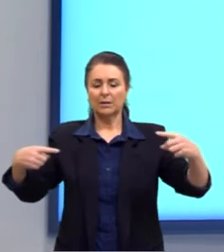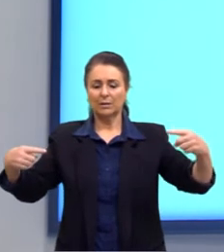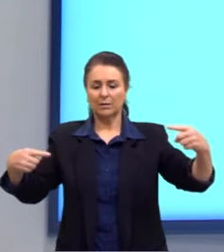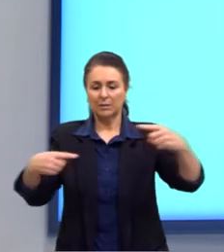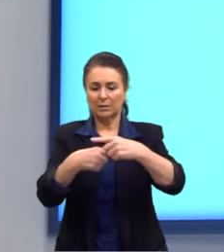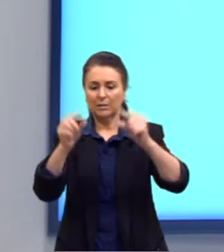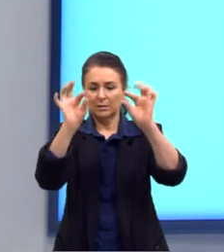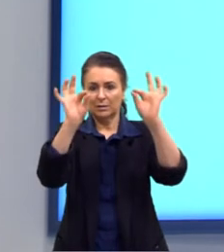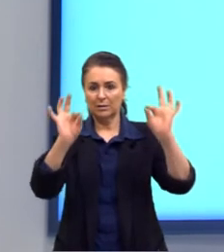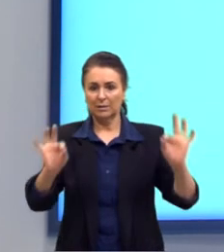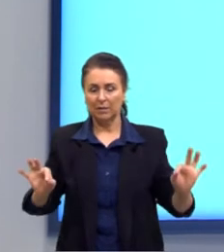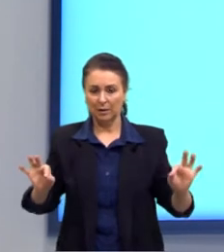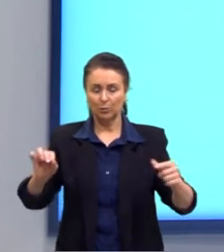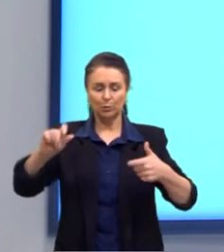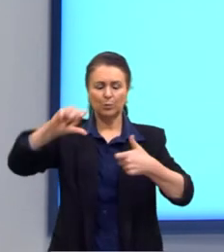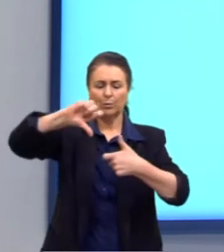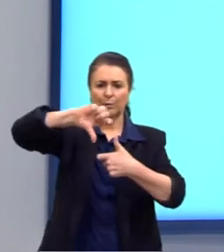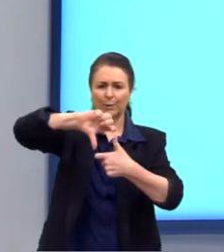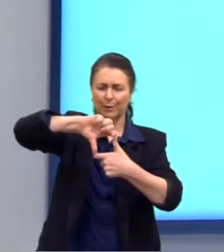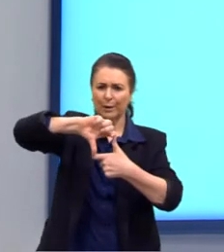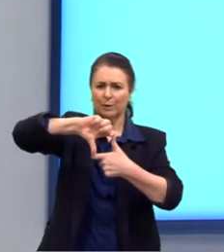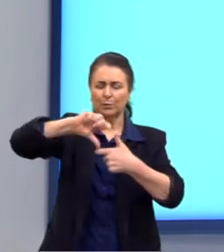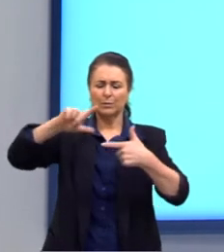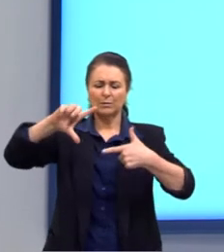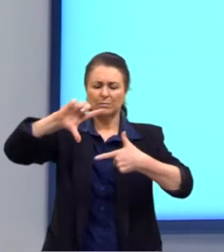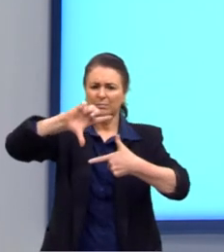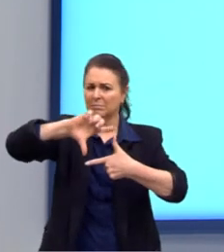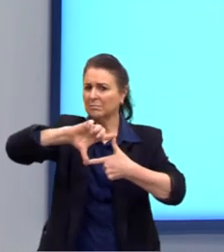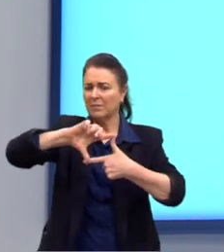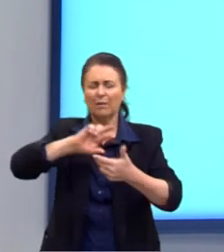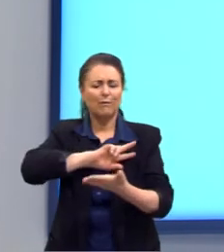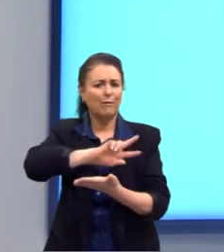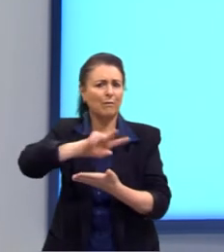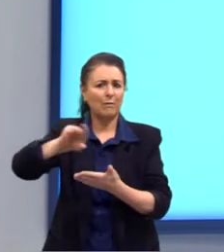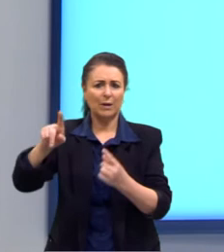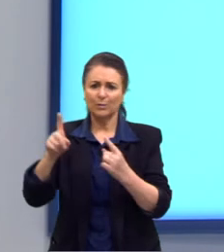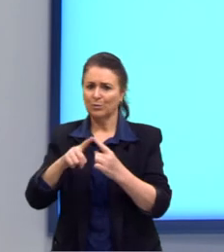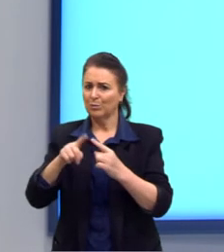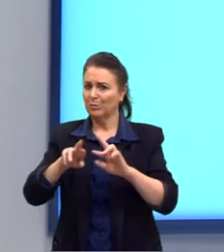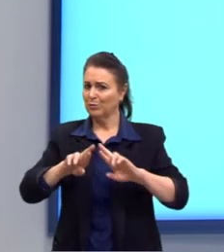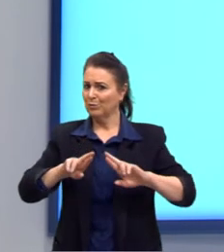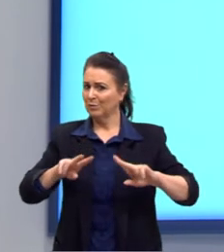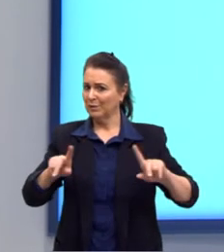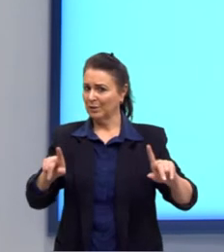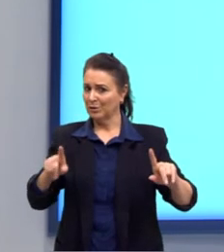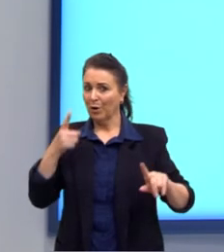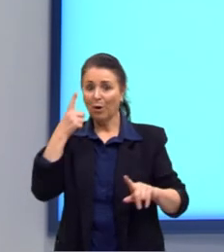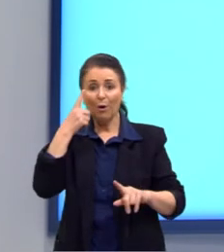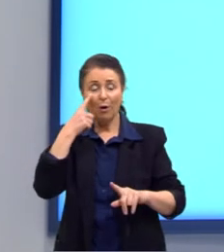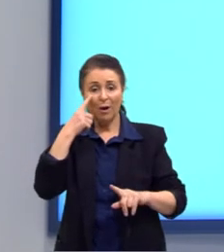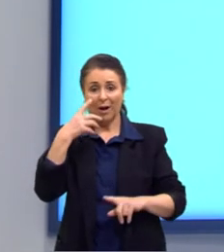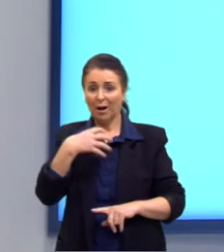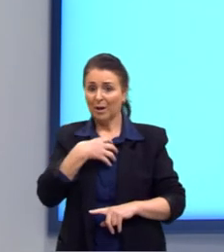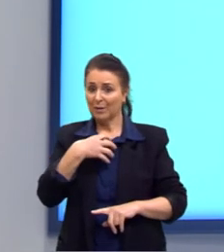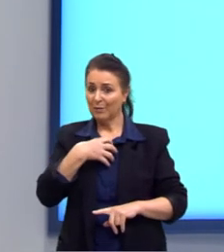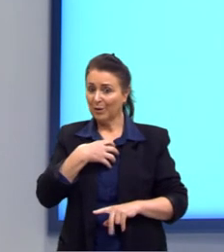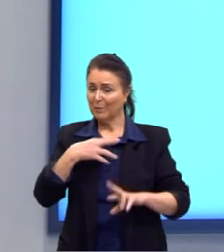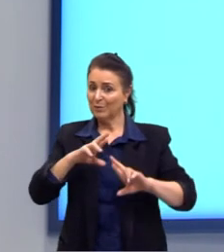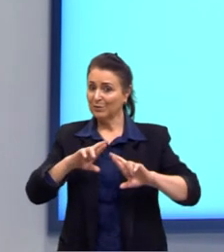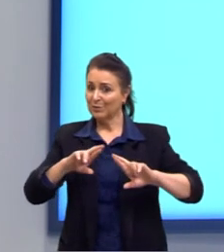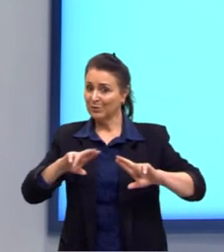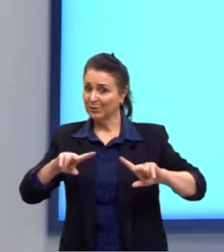paralelogramos. Nós vamos olhar para a nossa figura e identificar, então, esses formatos, né? Essas